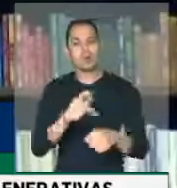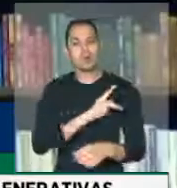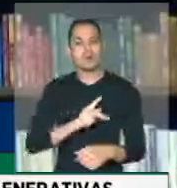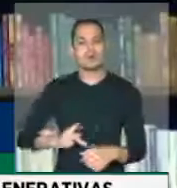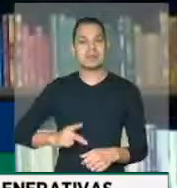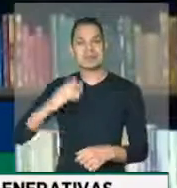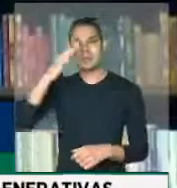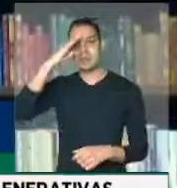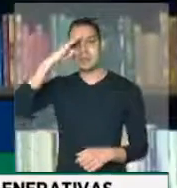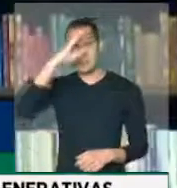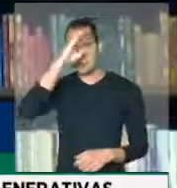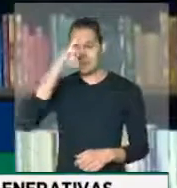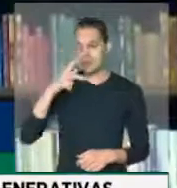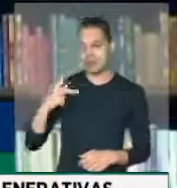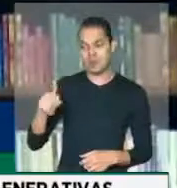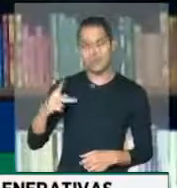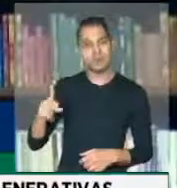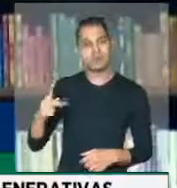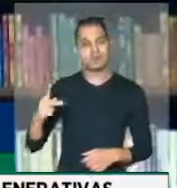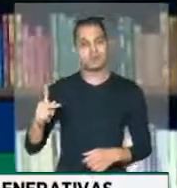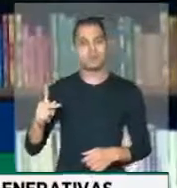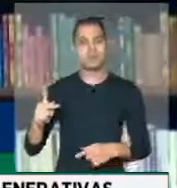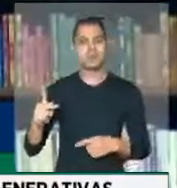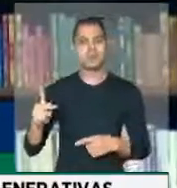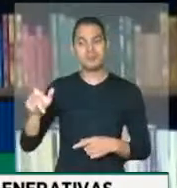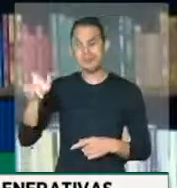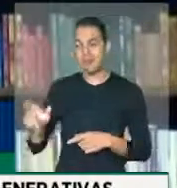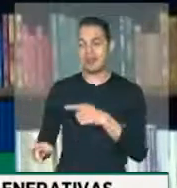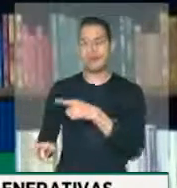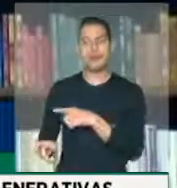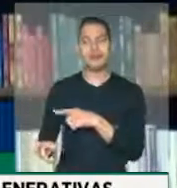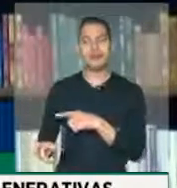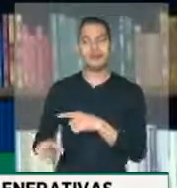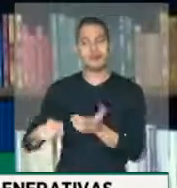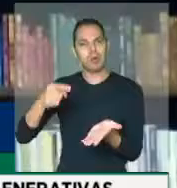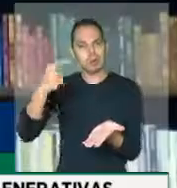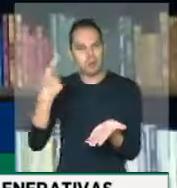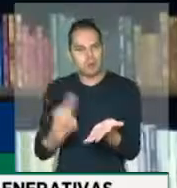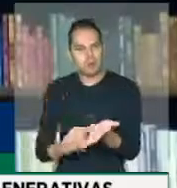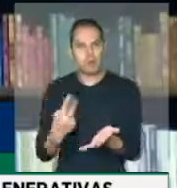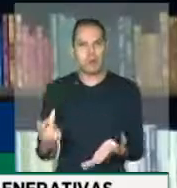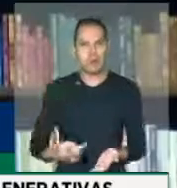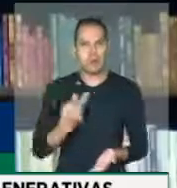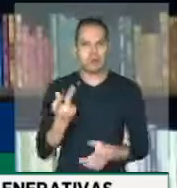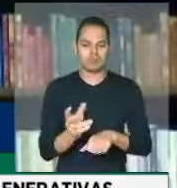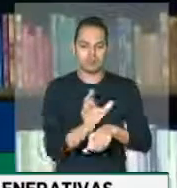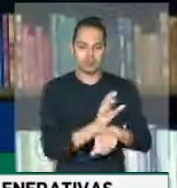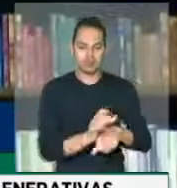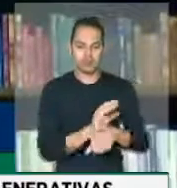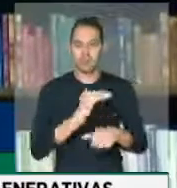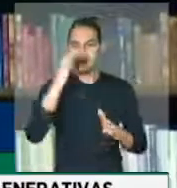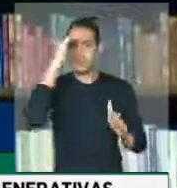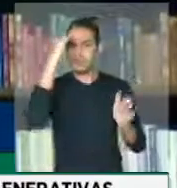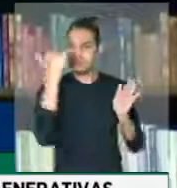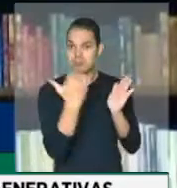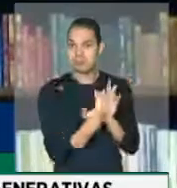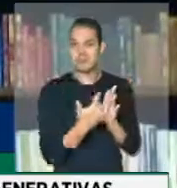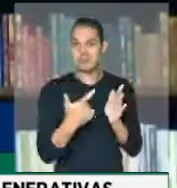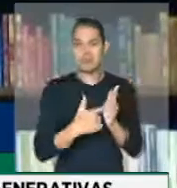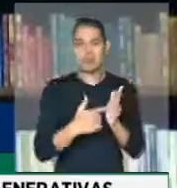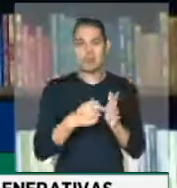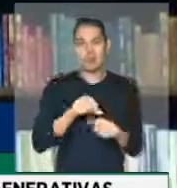República, Jair Messias Bolsonaro, de que ele está comprometido com os valores constitucionais, que são os valores